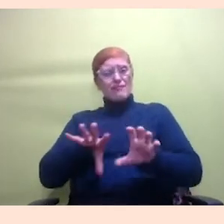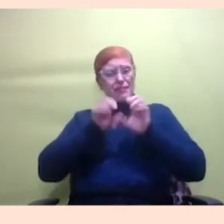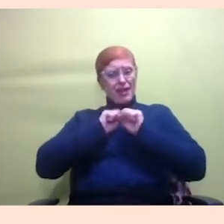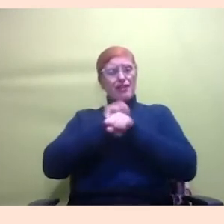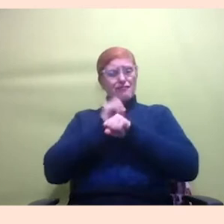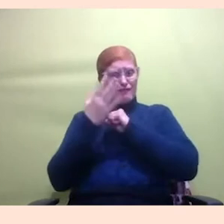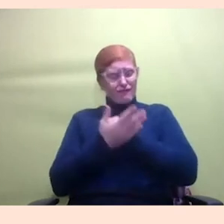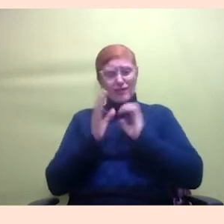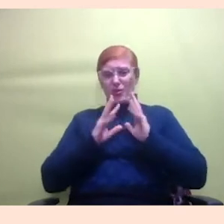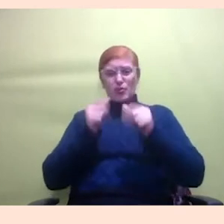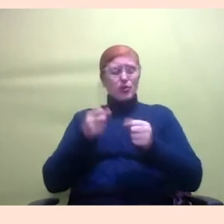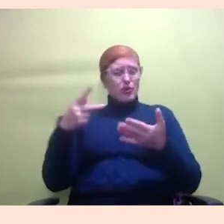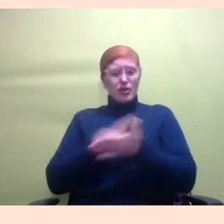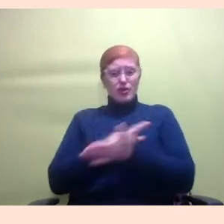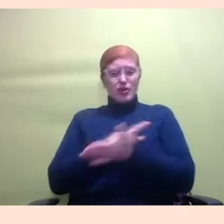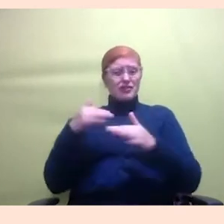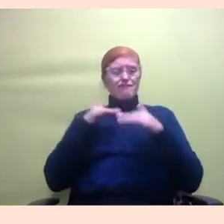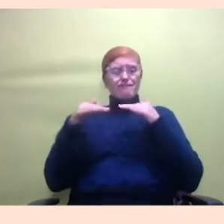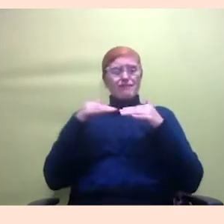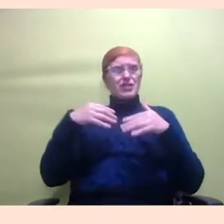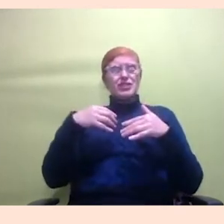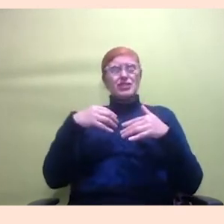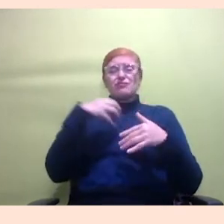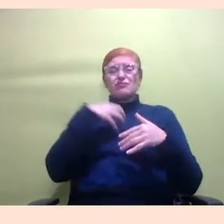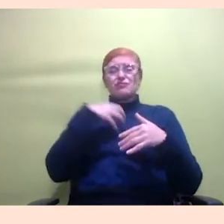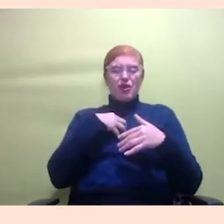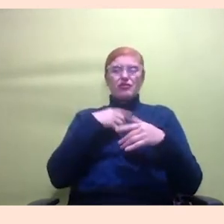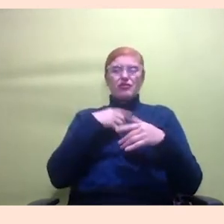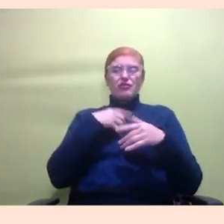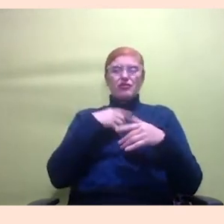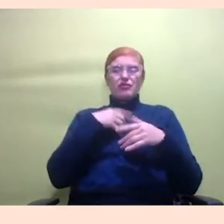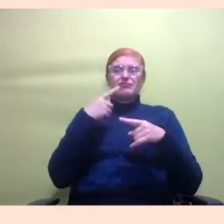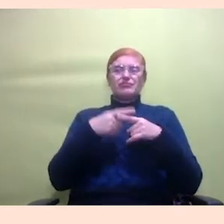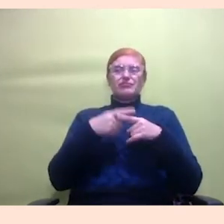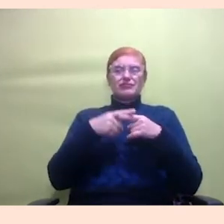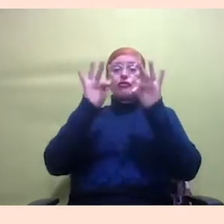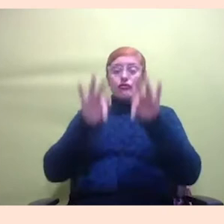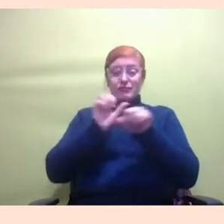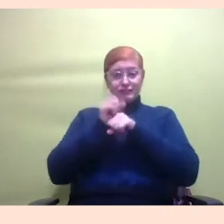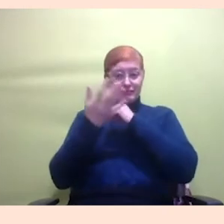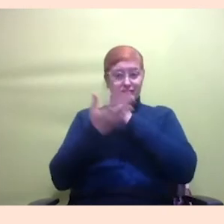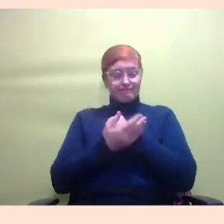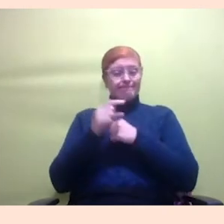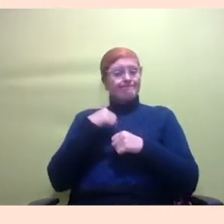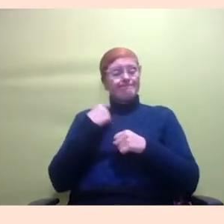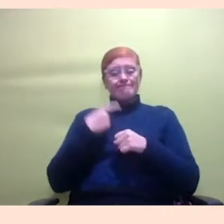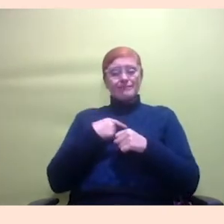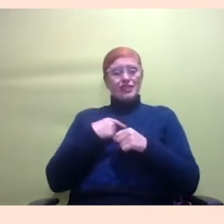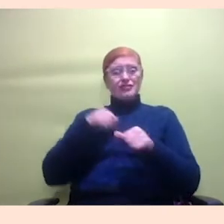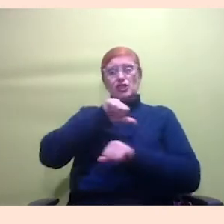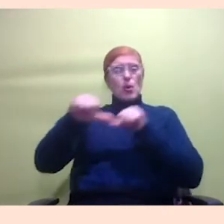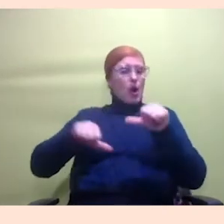gente eu acho que a gente sai da pandemia de uma outra forma né? eu acho que a gente sai ressignificando a luta